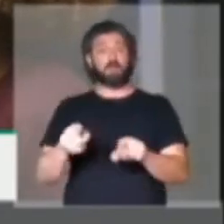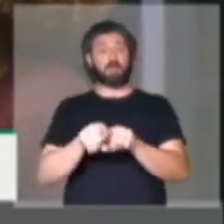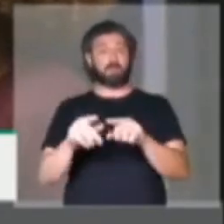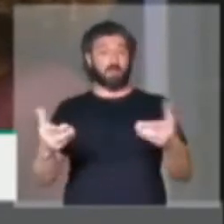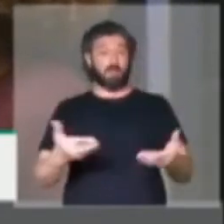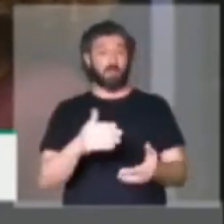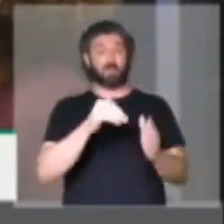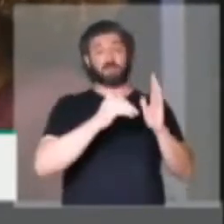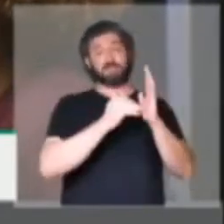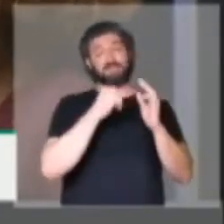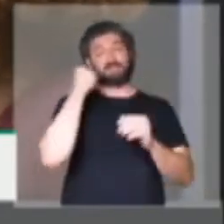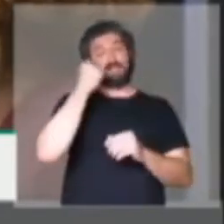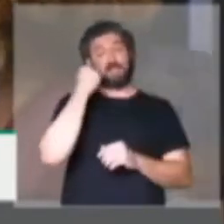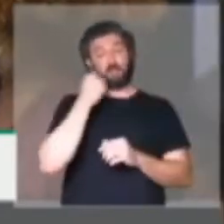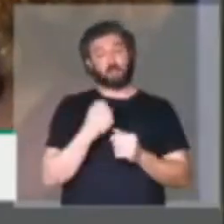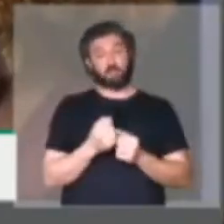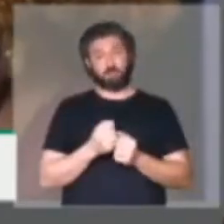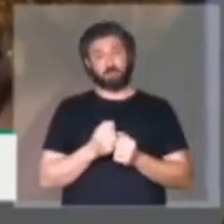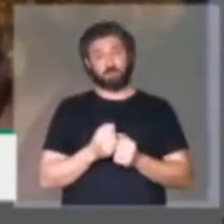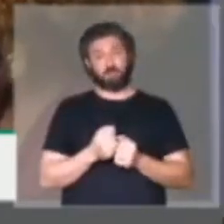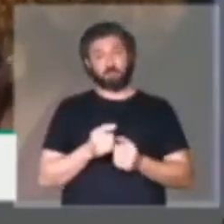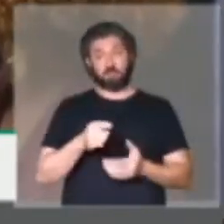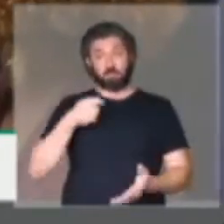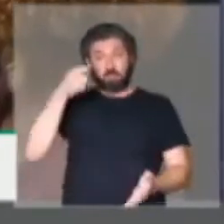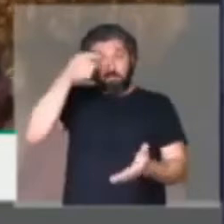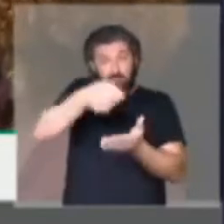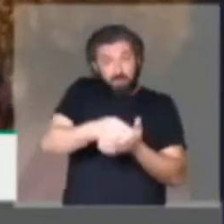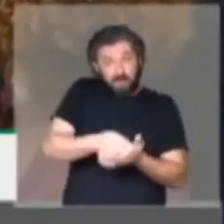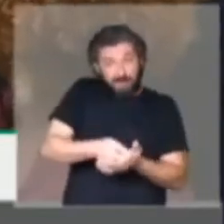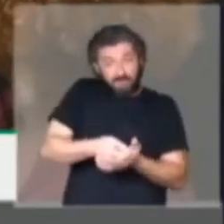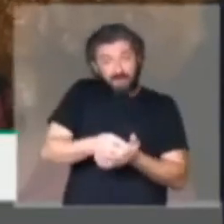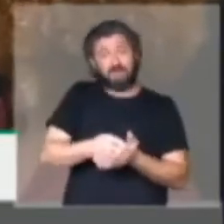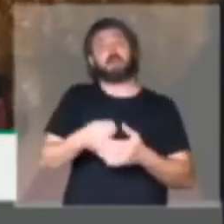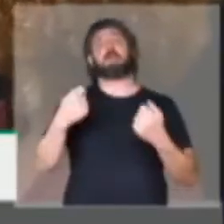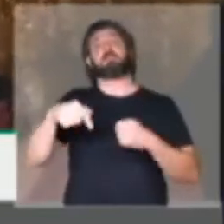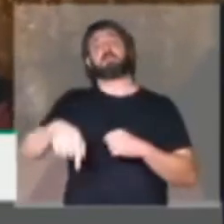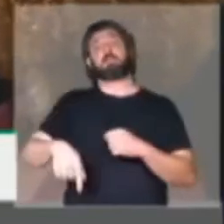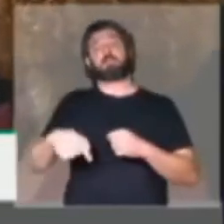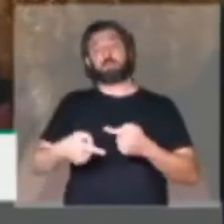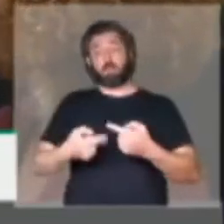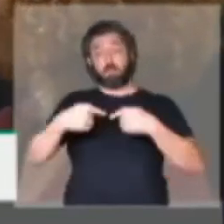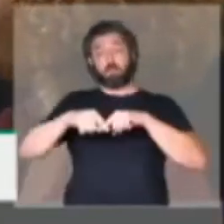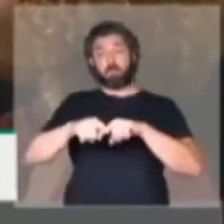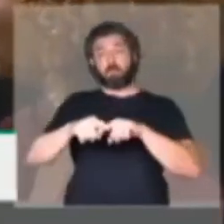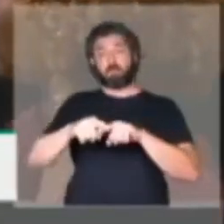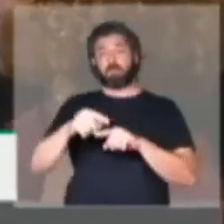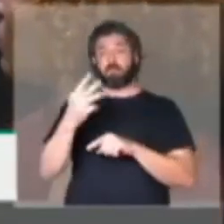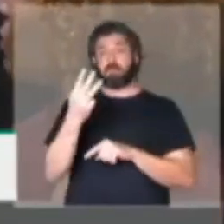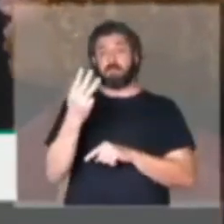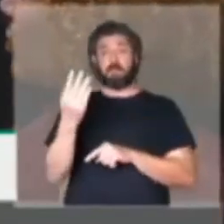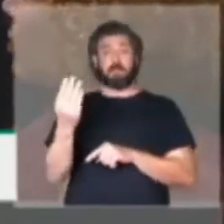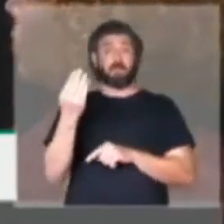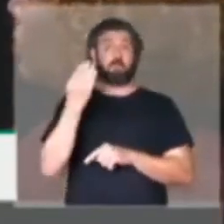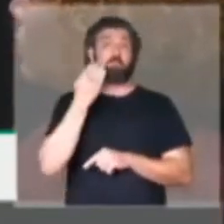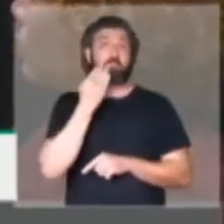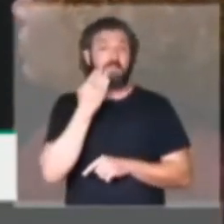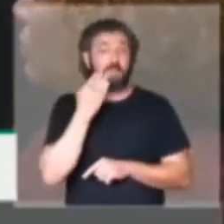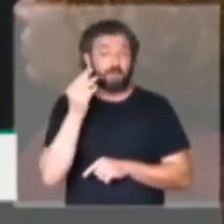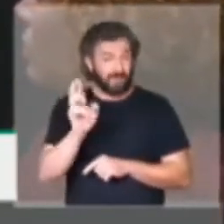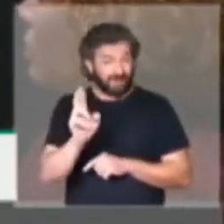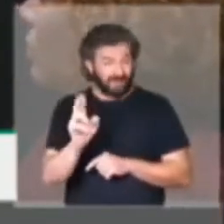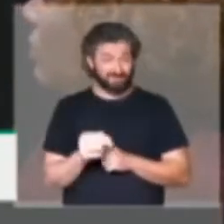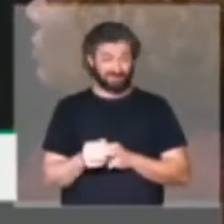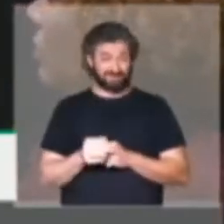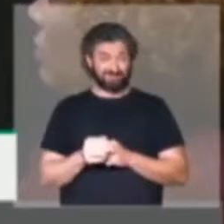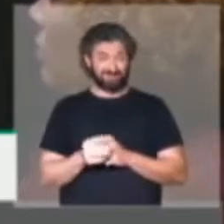senadores. E agora, para pagar isso, ele precisa aprovar aqui um crédito de 3 bilhões de reais.